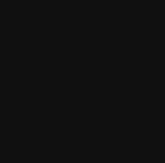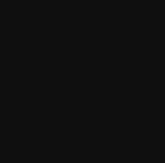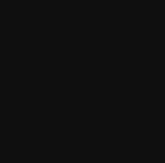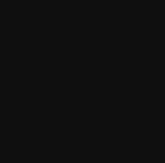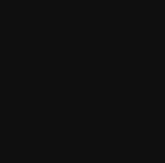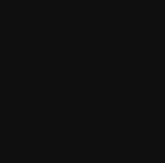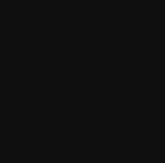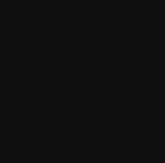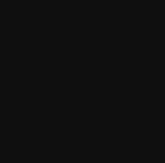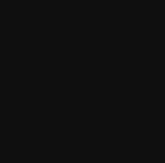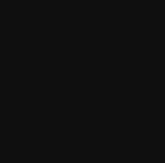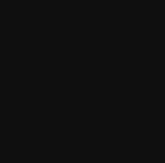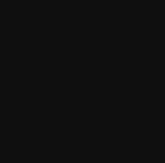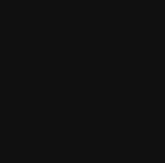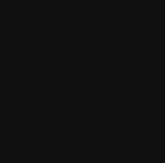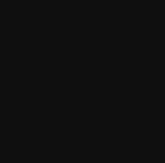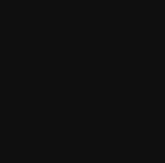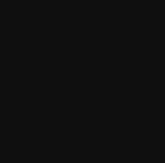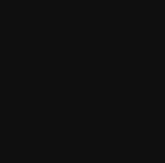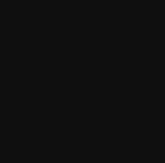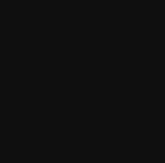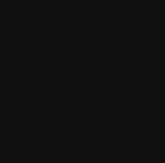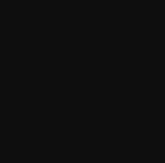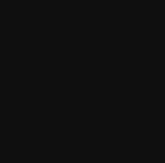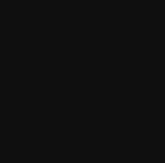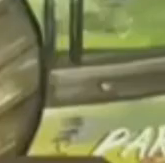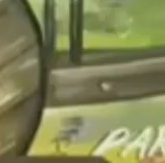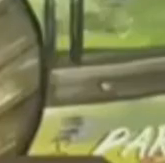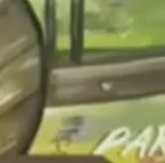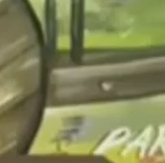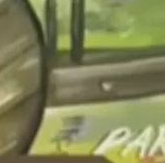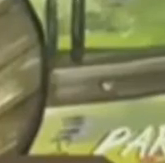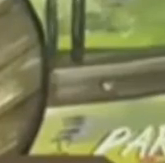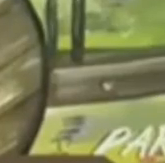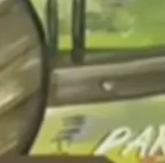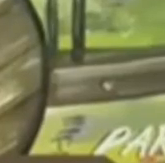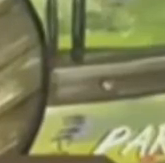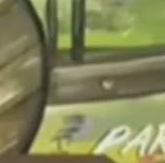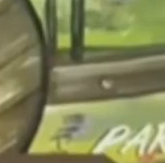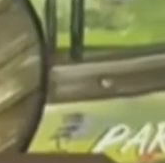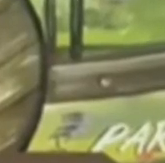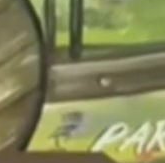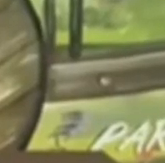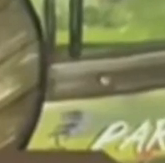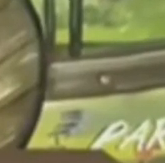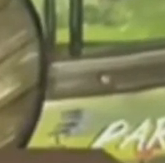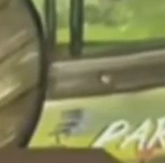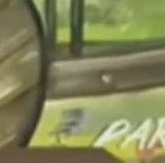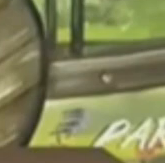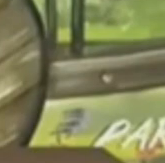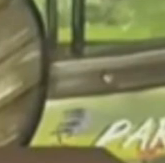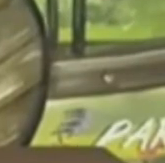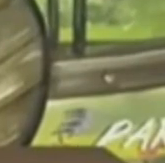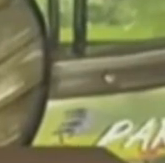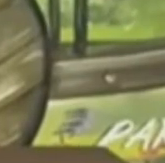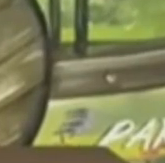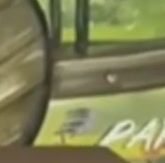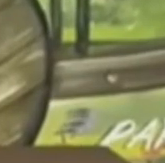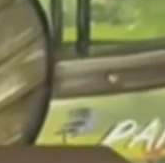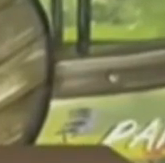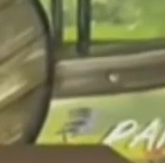de forma inapropriada para os alunos da rede pública municipal nós não permitimos nós não toleramos está